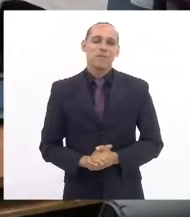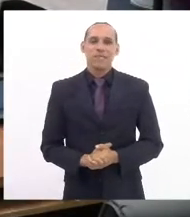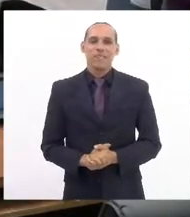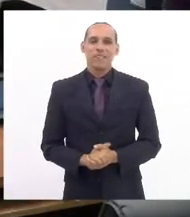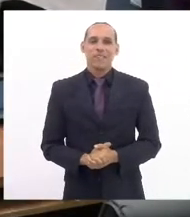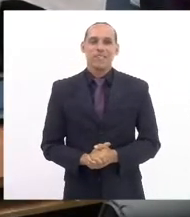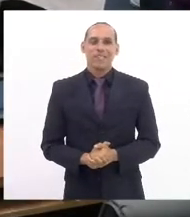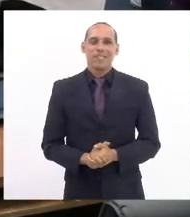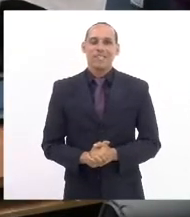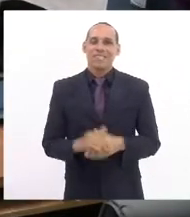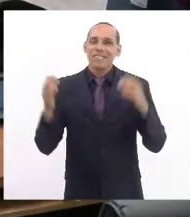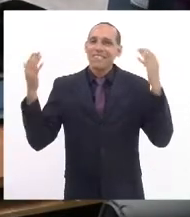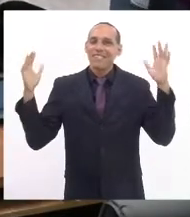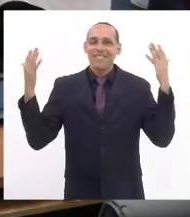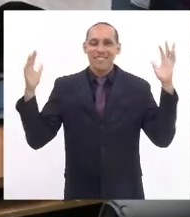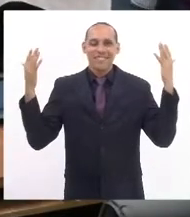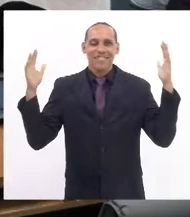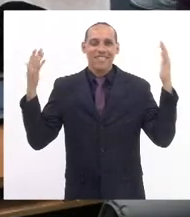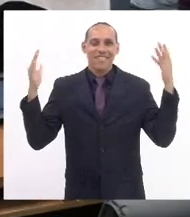presidente querido.